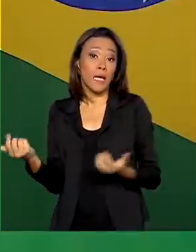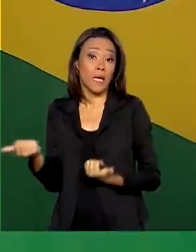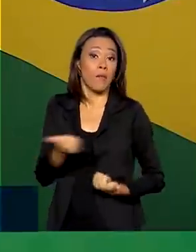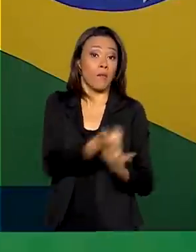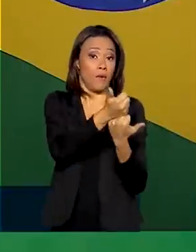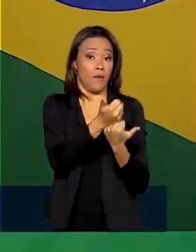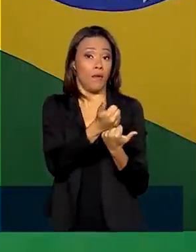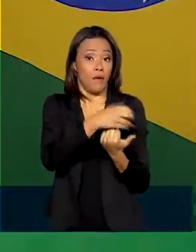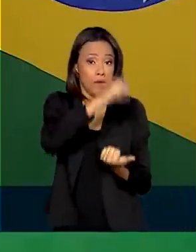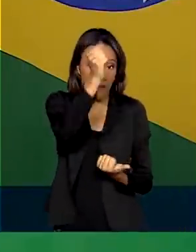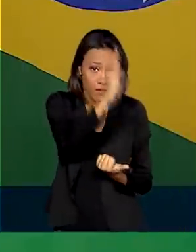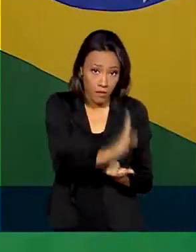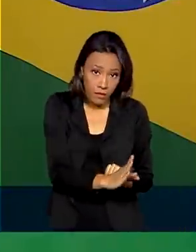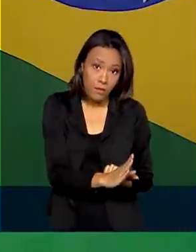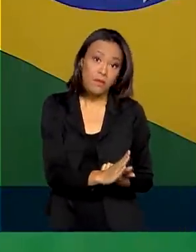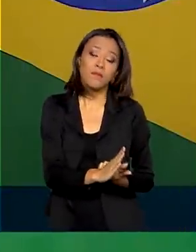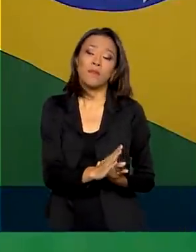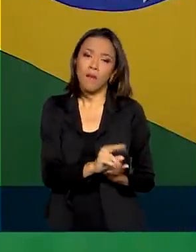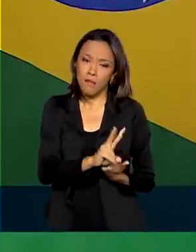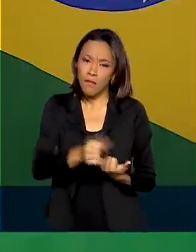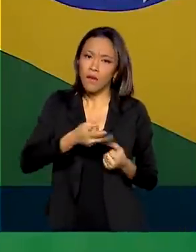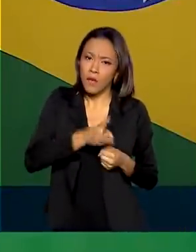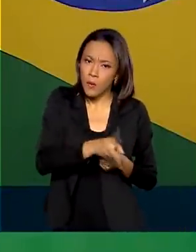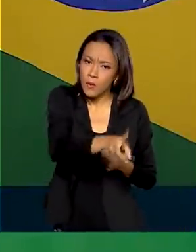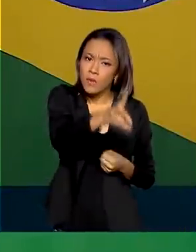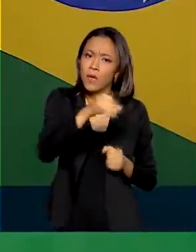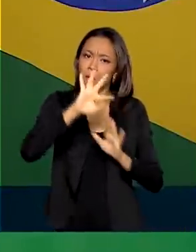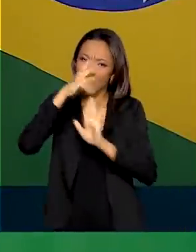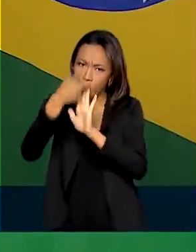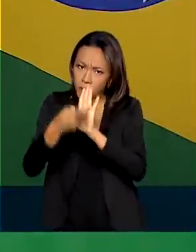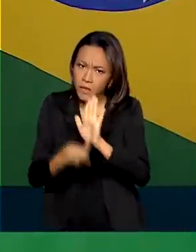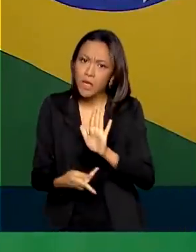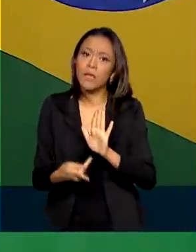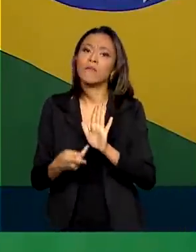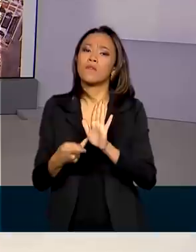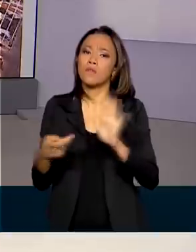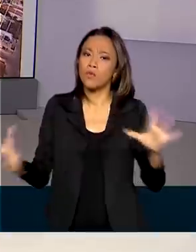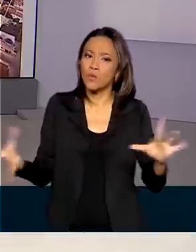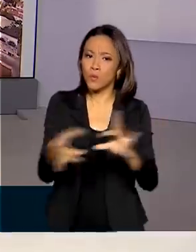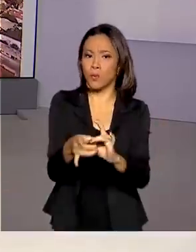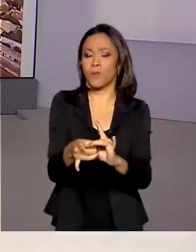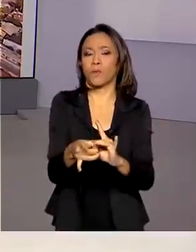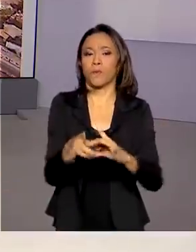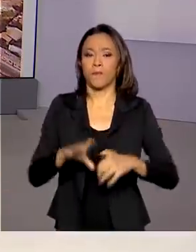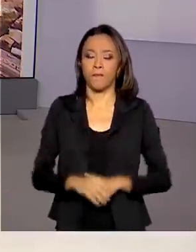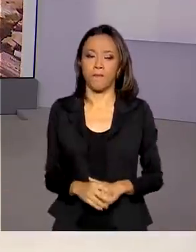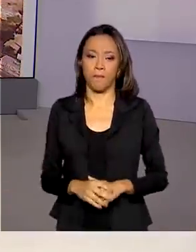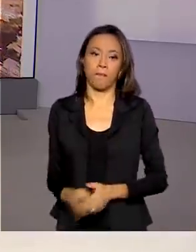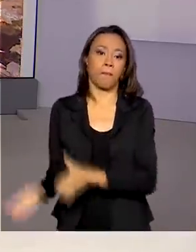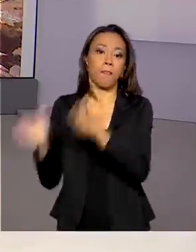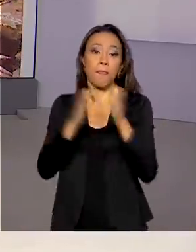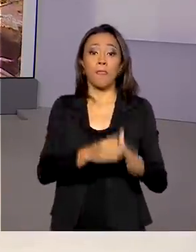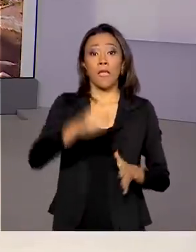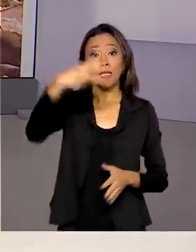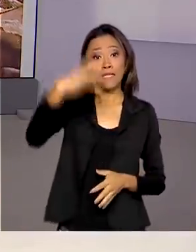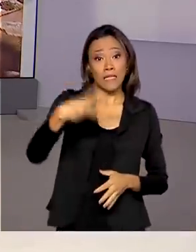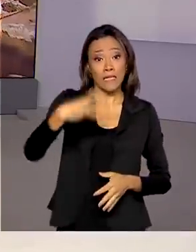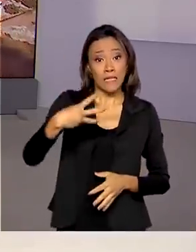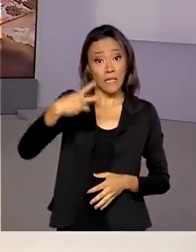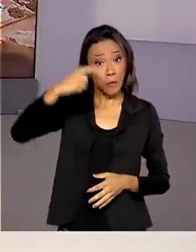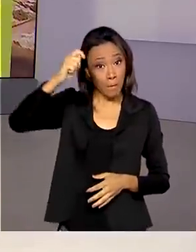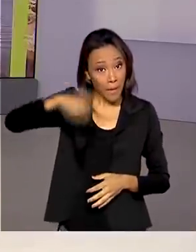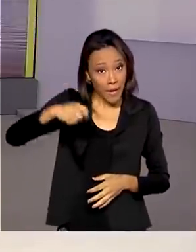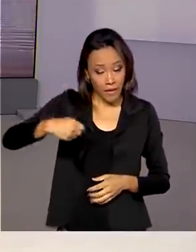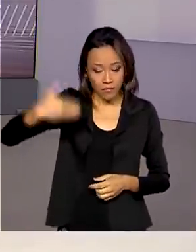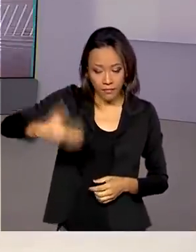e prosseguirá com projetos concretos em conjunto. Pelo terceiro mês consecutivo,